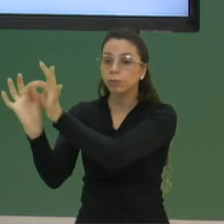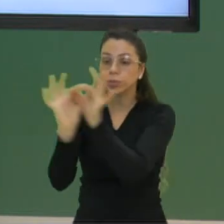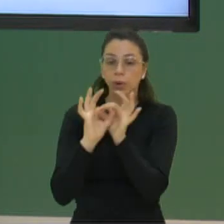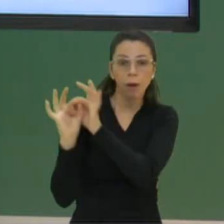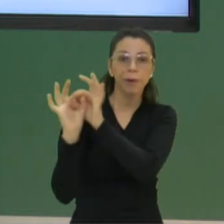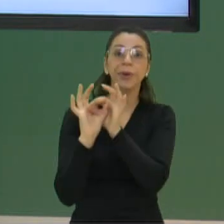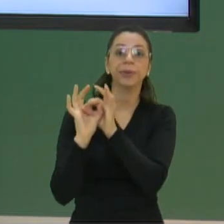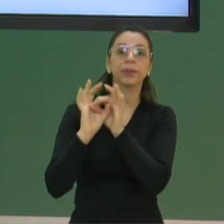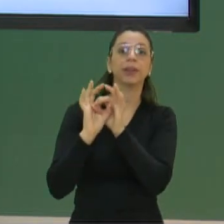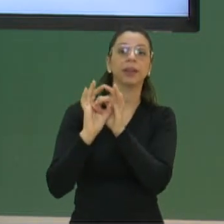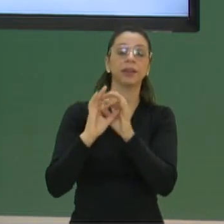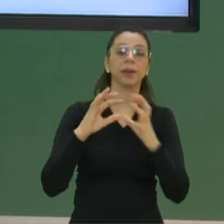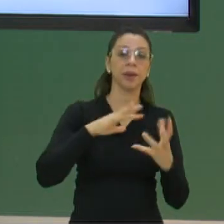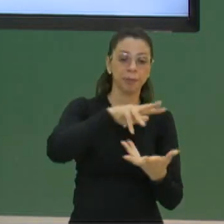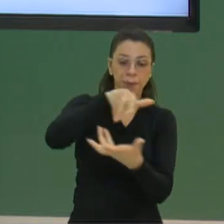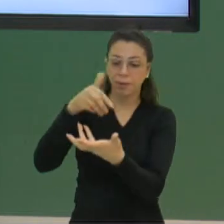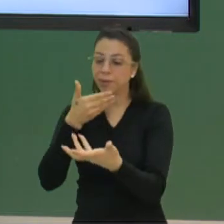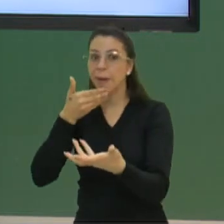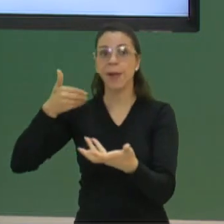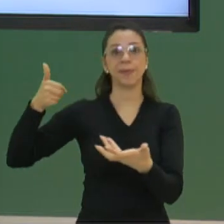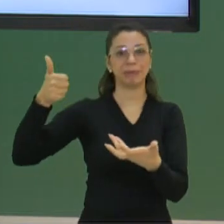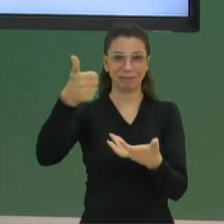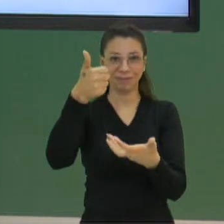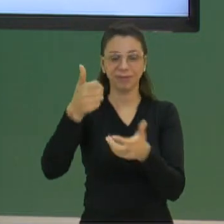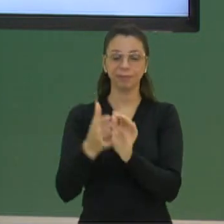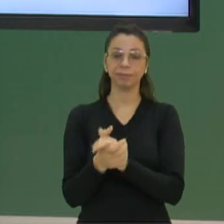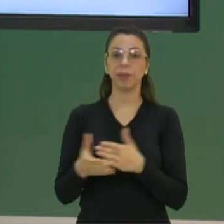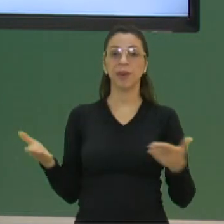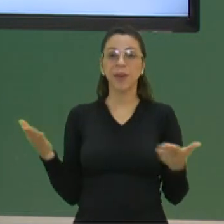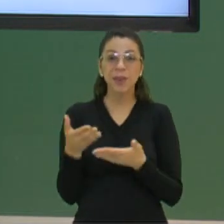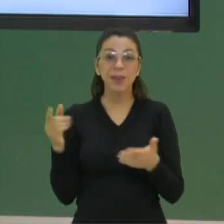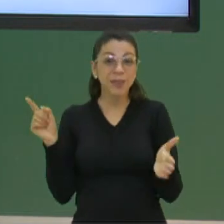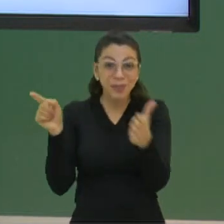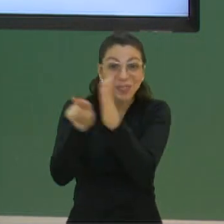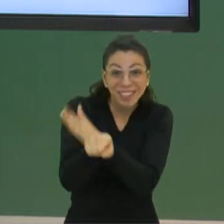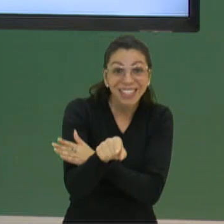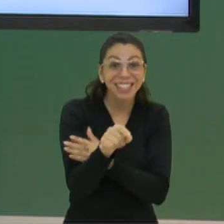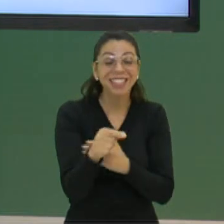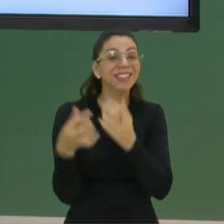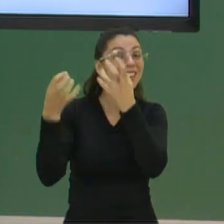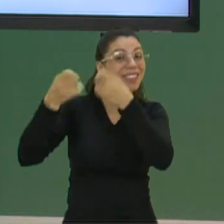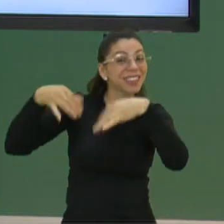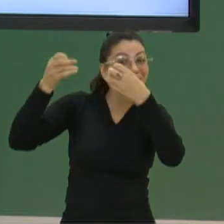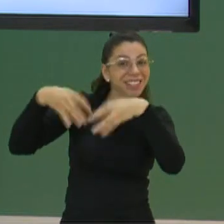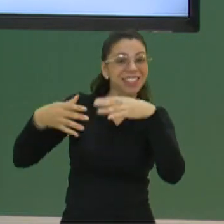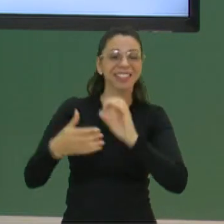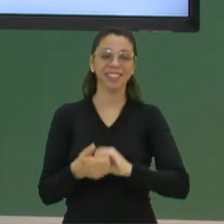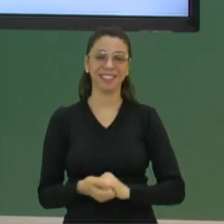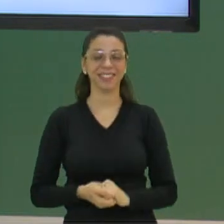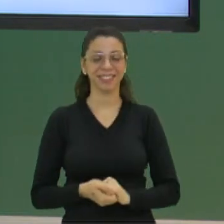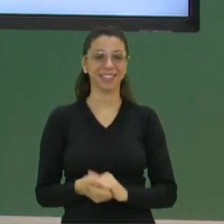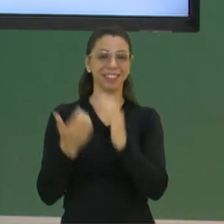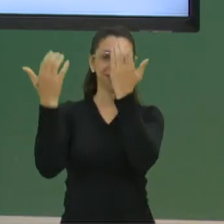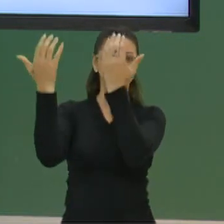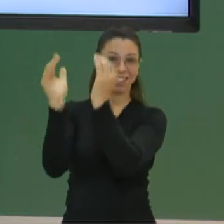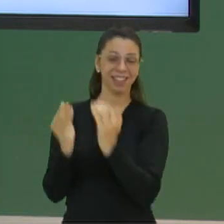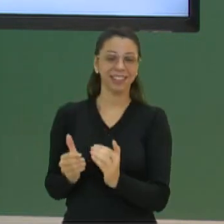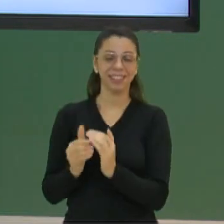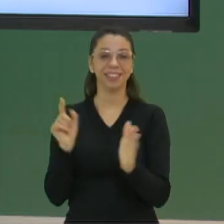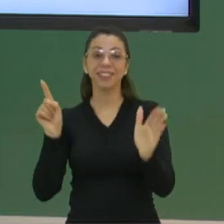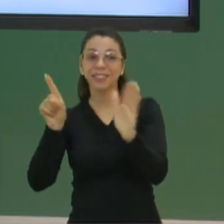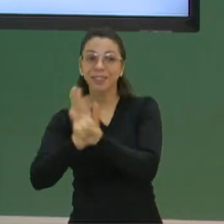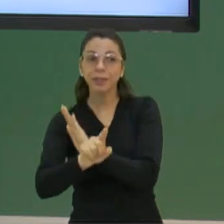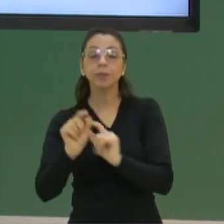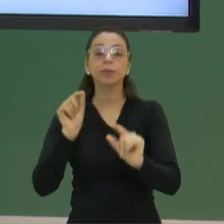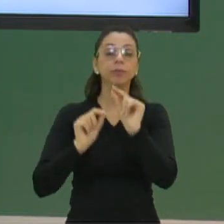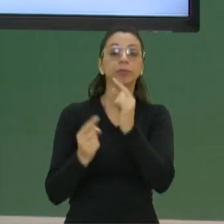planeta muito melhor. Agora, vamos fazer um quiz sobre isso que eu falei para você. Analise as alternativas e